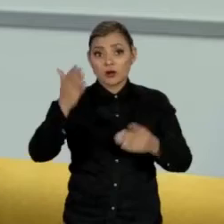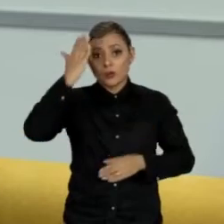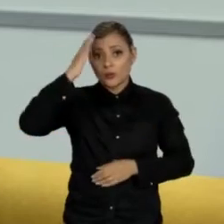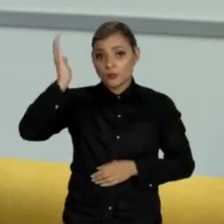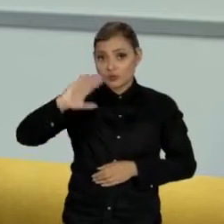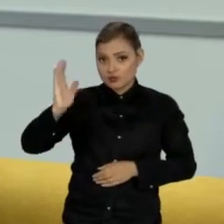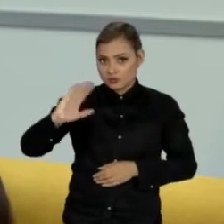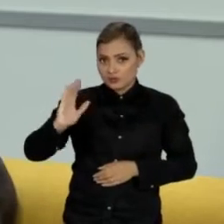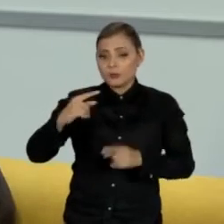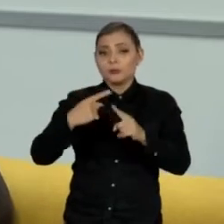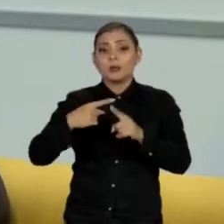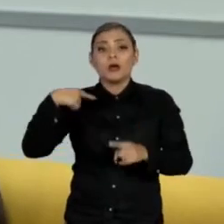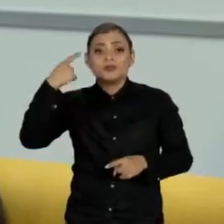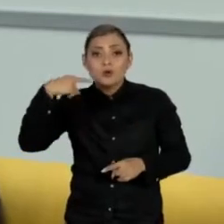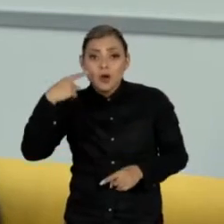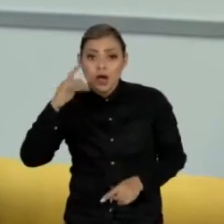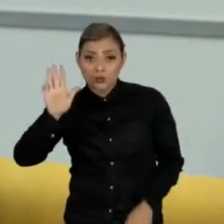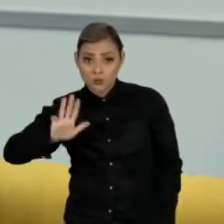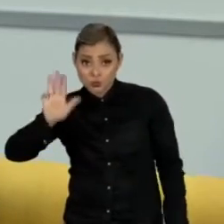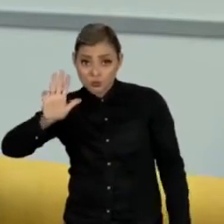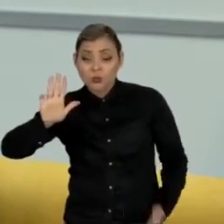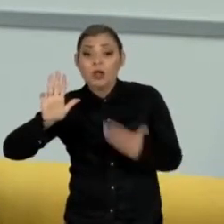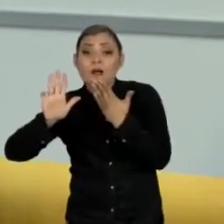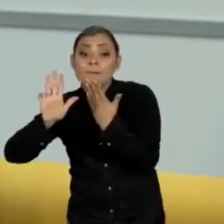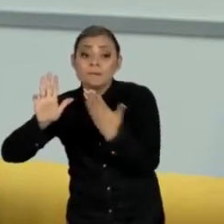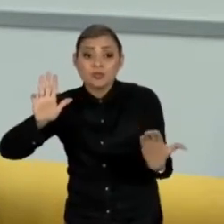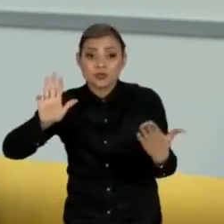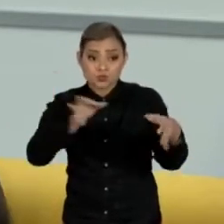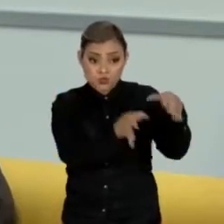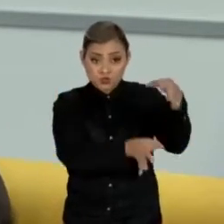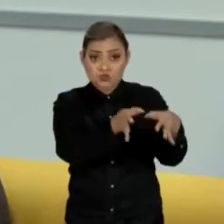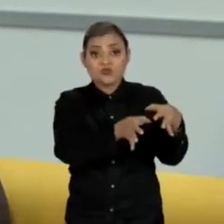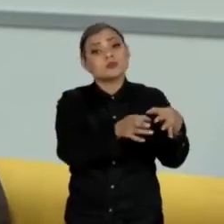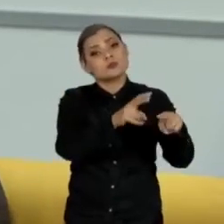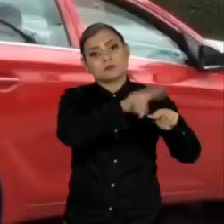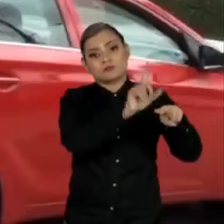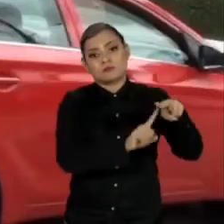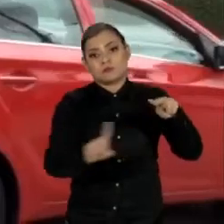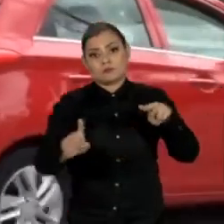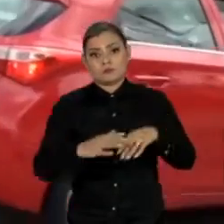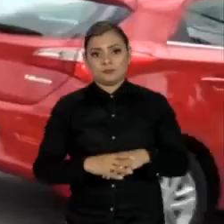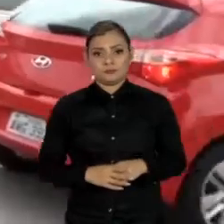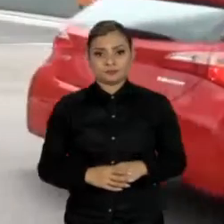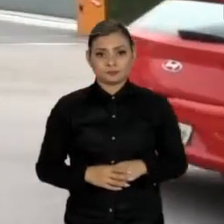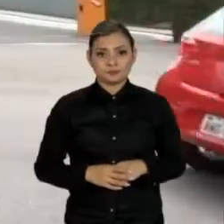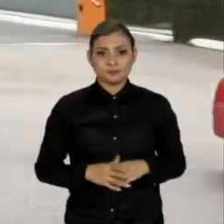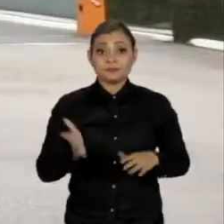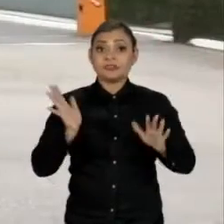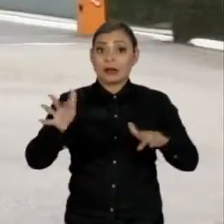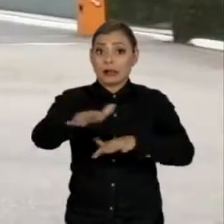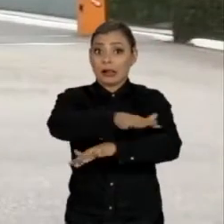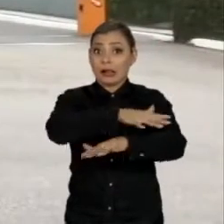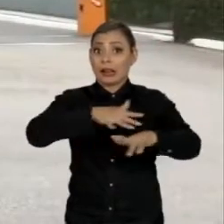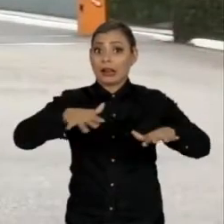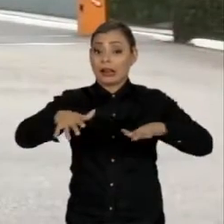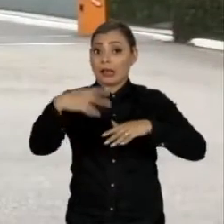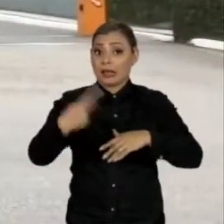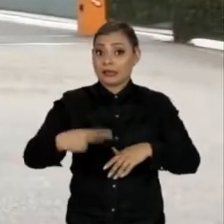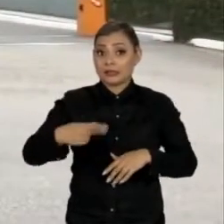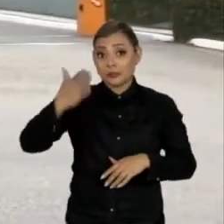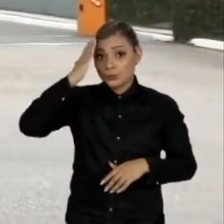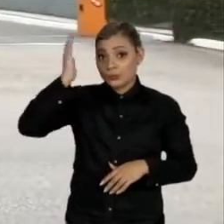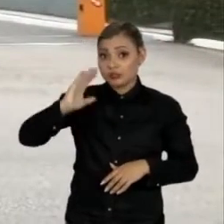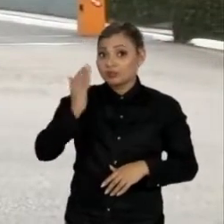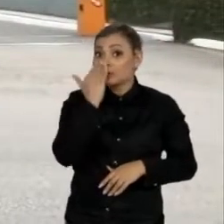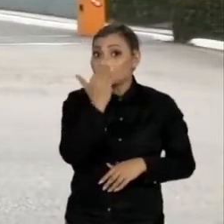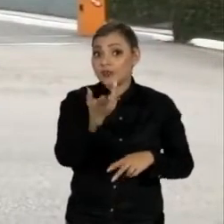agora, porque a defesa, justamente, do ex-presidente Lula, pediu à justiça que ele deixe a prisão. O movimento começa a aumentar aqui em